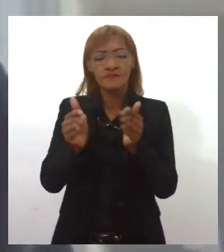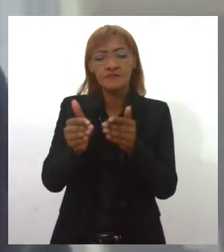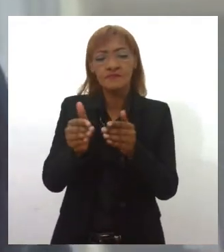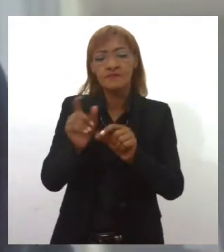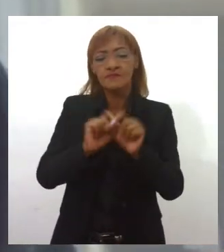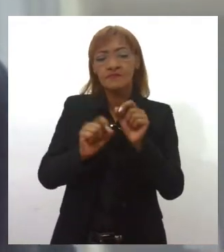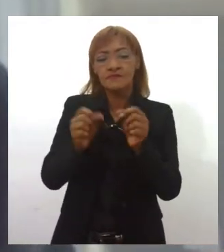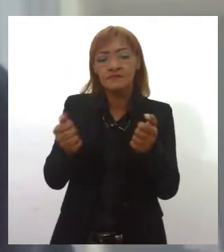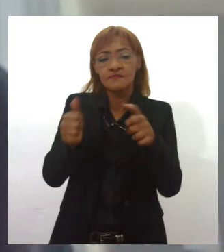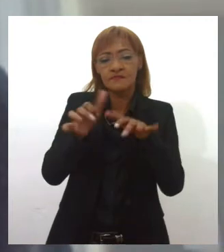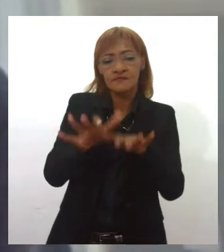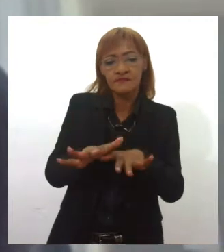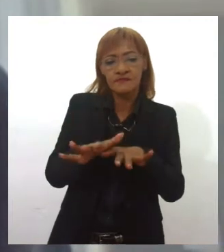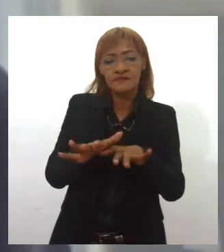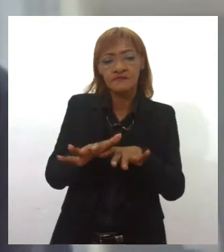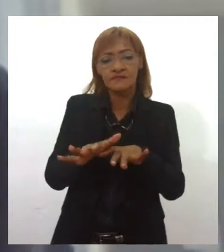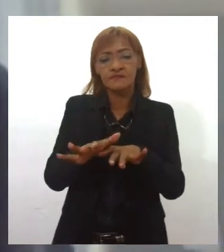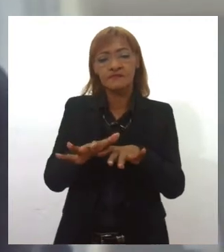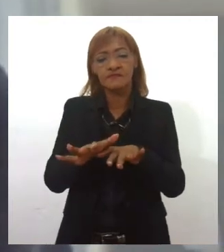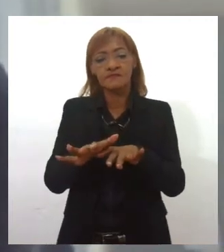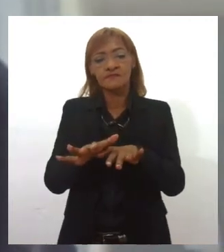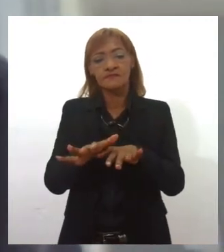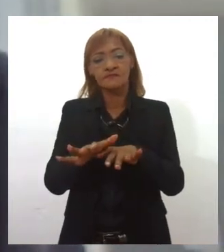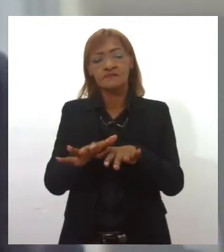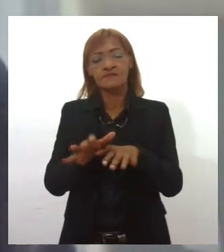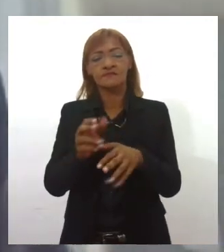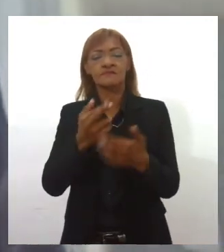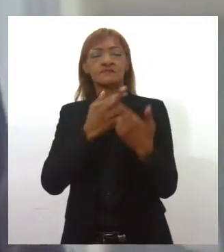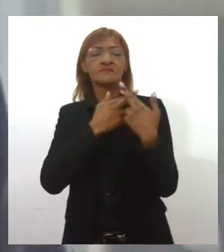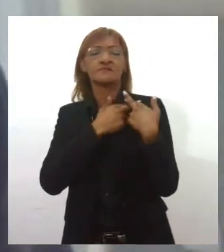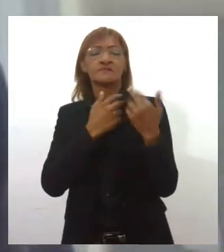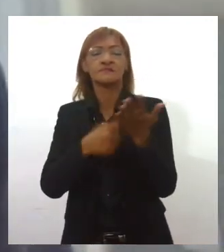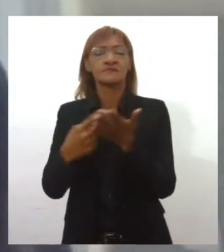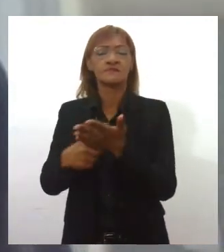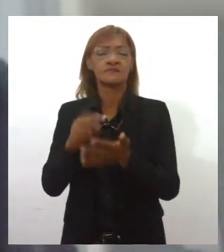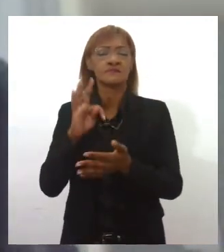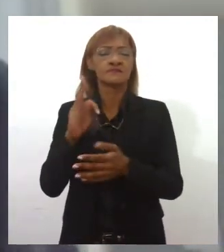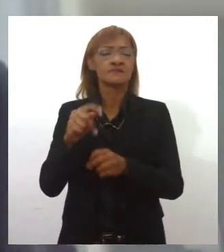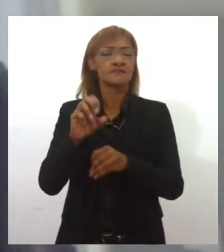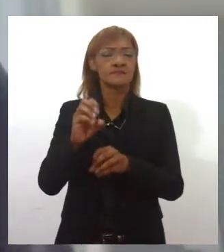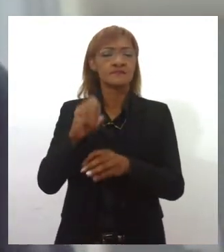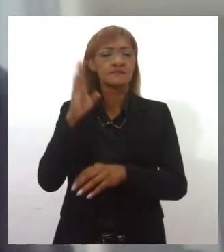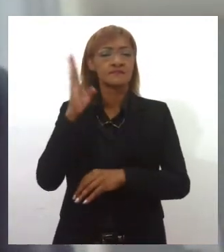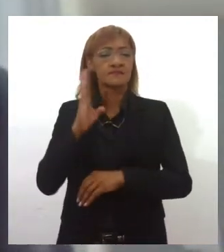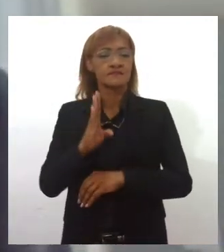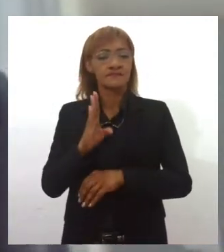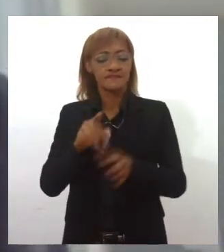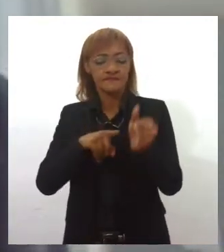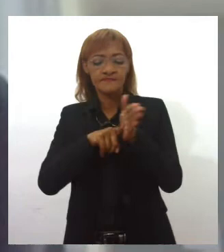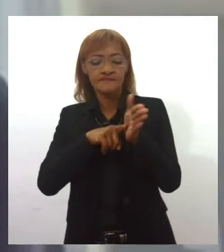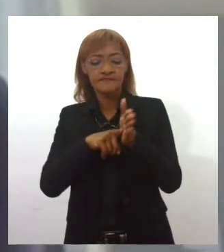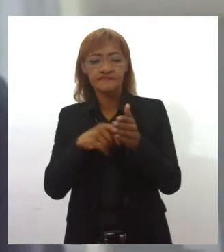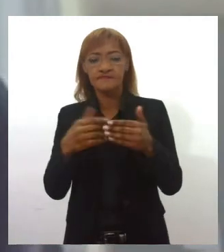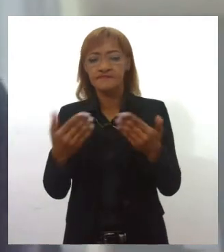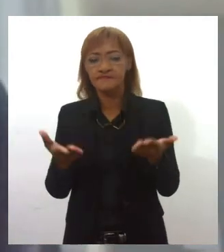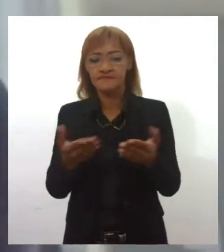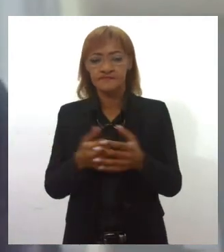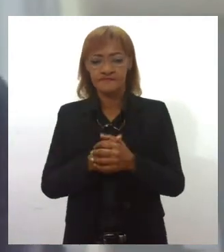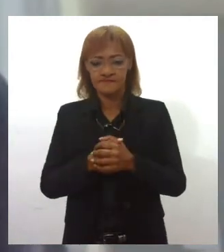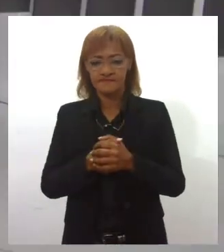a inclusão, é a equidade, dar um promisso com o futuro da educação brasileira. Isso diz tudo. Nós estamos trabalhando nesse sentido.